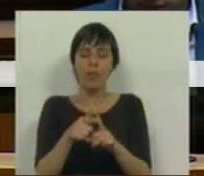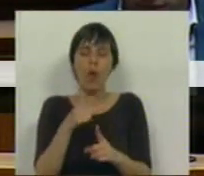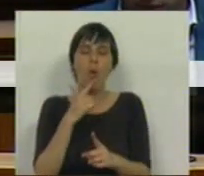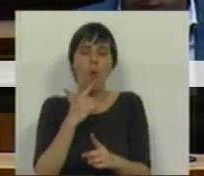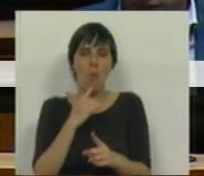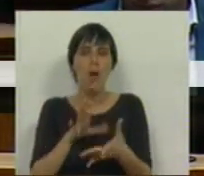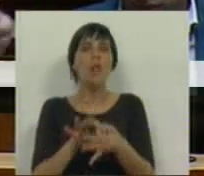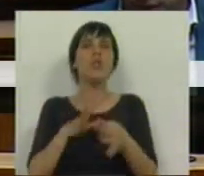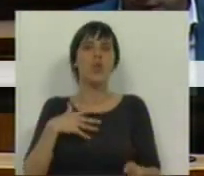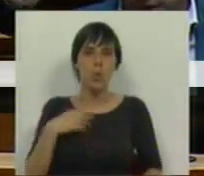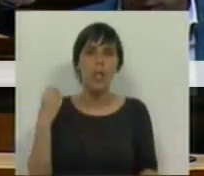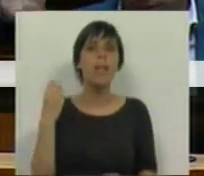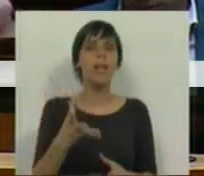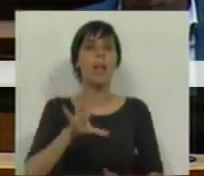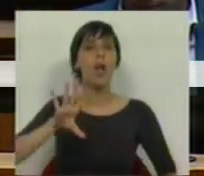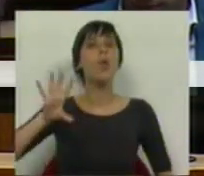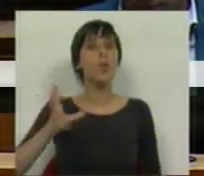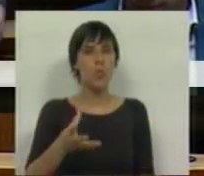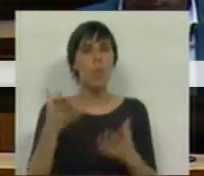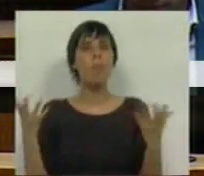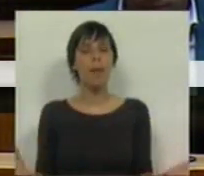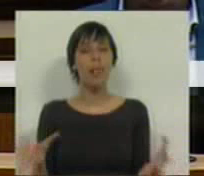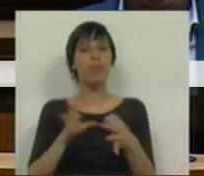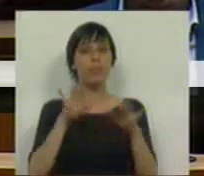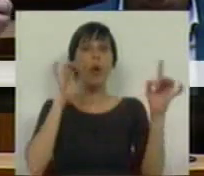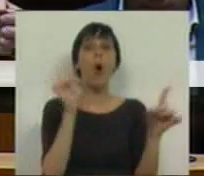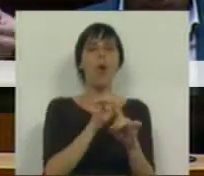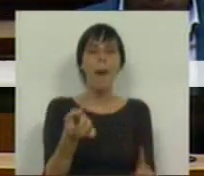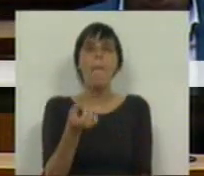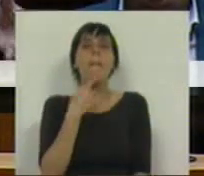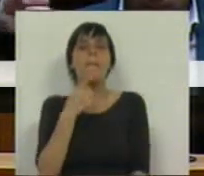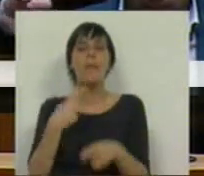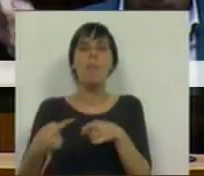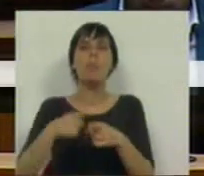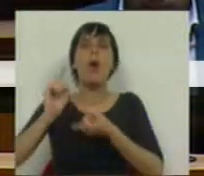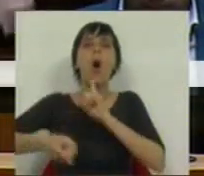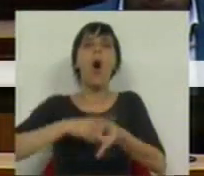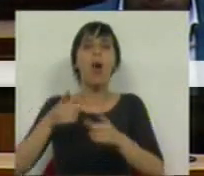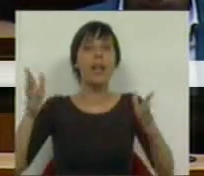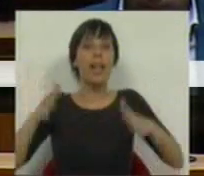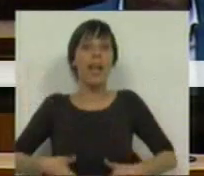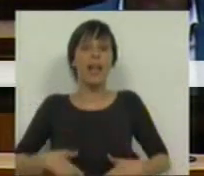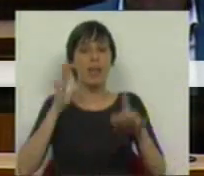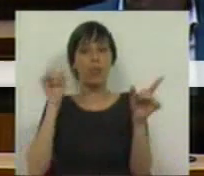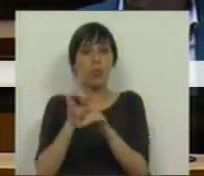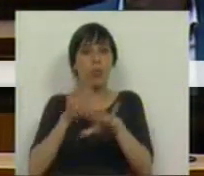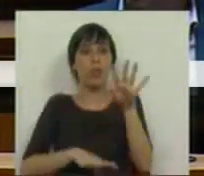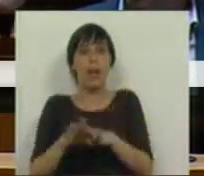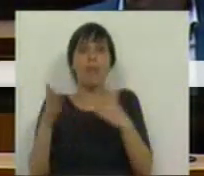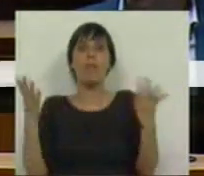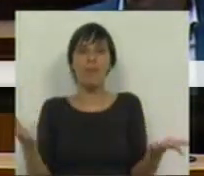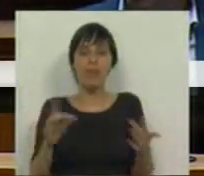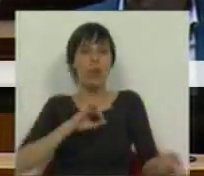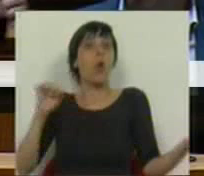larga onda de solidariedade no país em relação aos professores, percebendo as motivações da greve que os professores estavam a fazer.